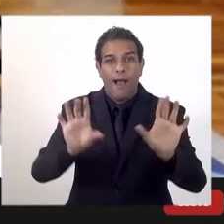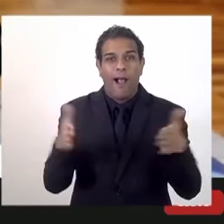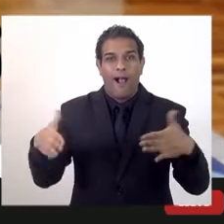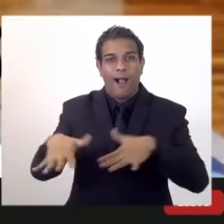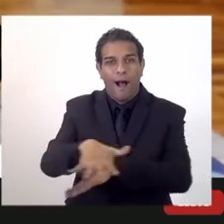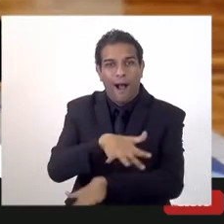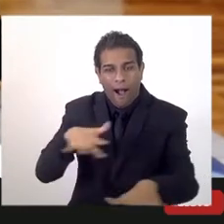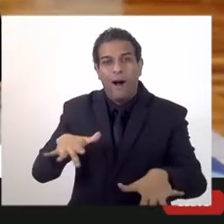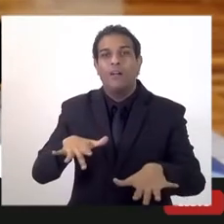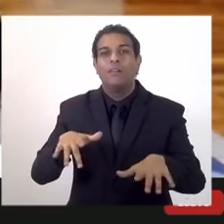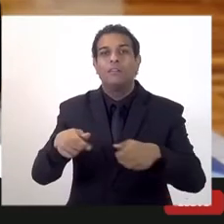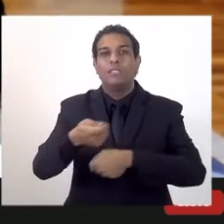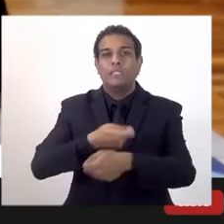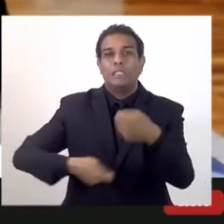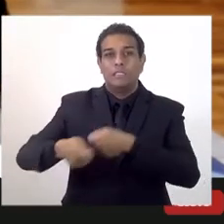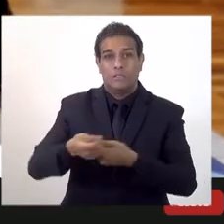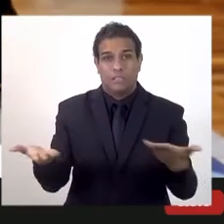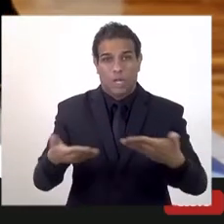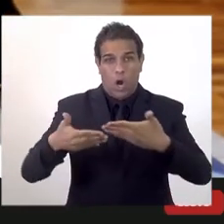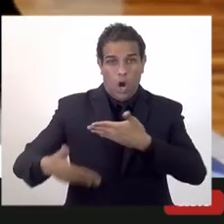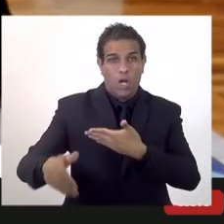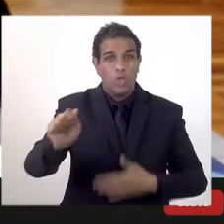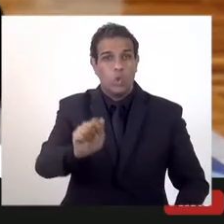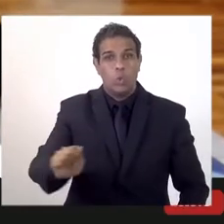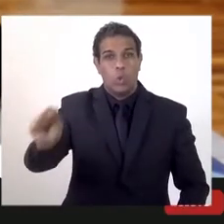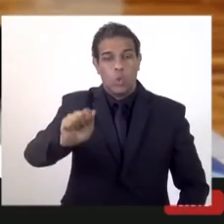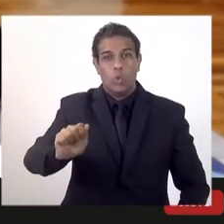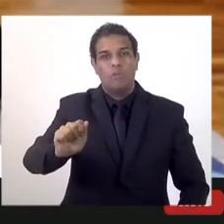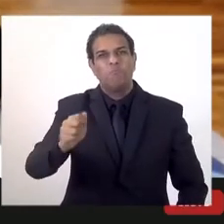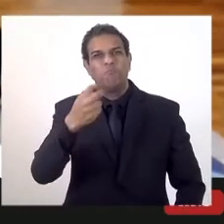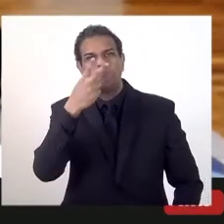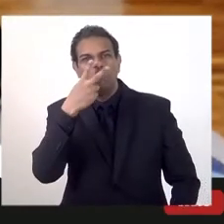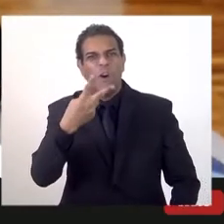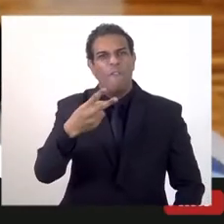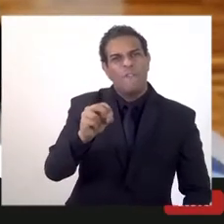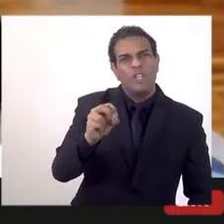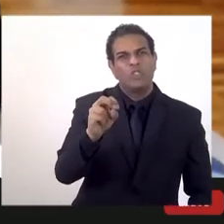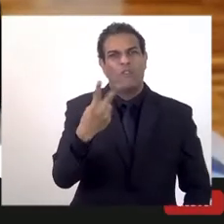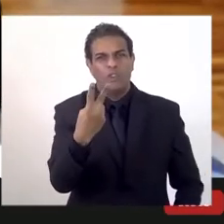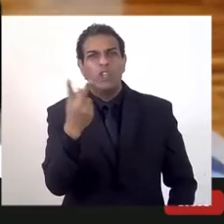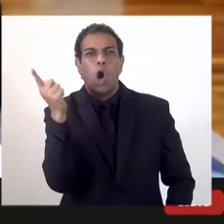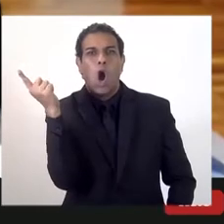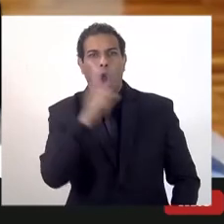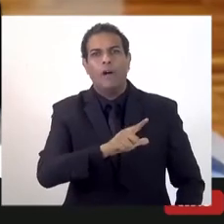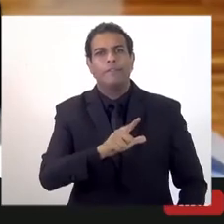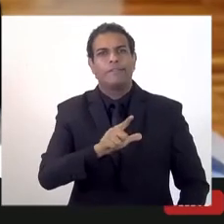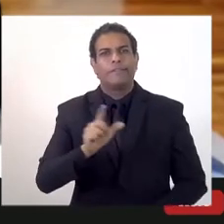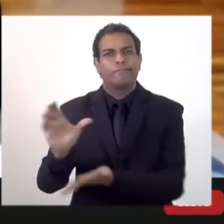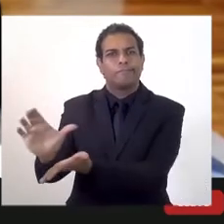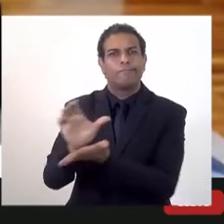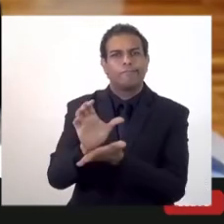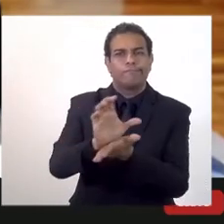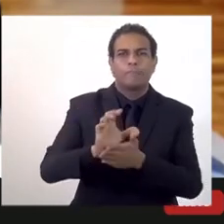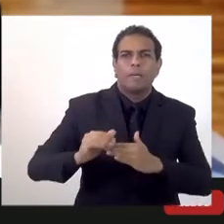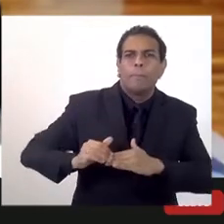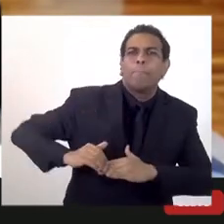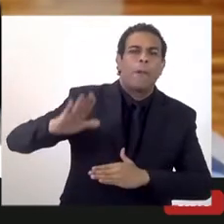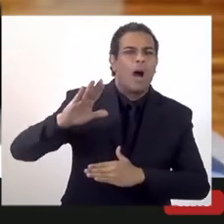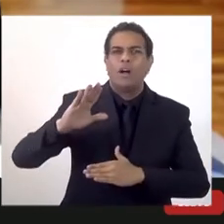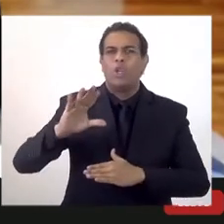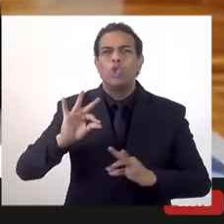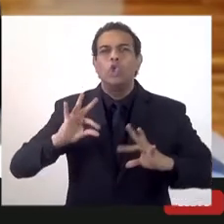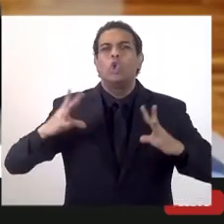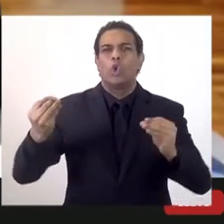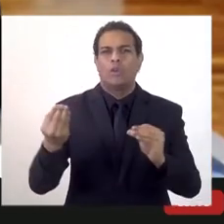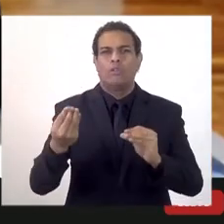Nós, nesse mês de agosto, a partir do dia 20, 21, vamos arrecadar, Mauro, mais que todo